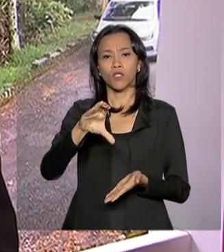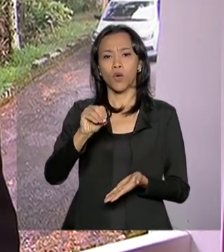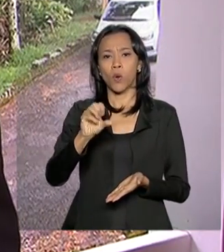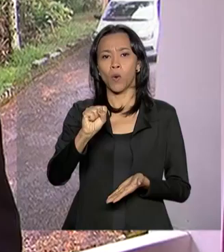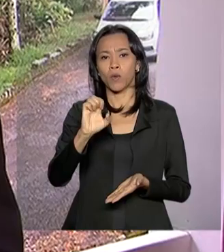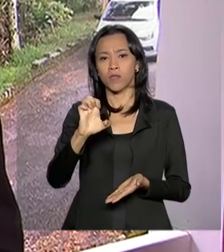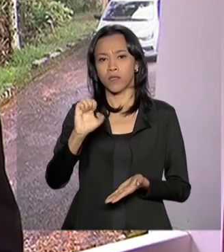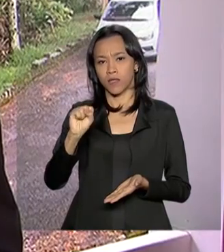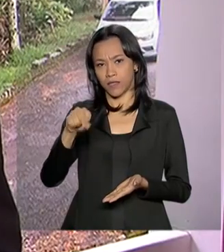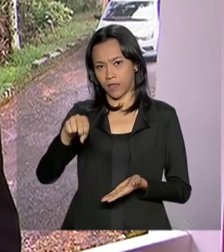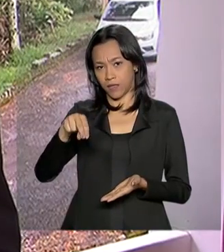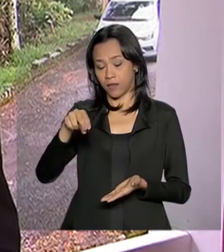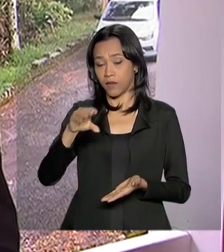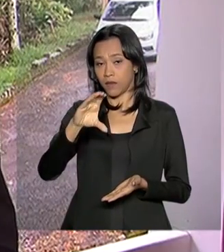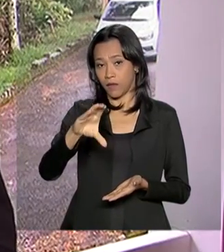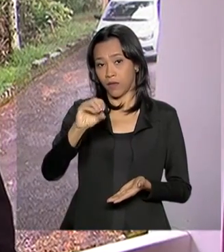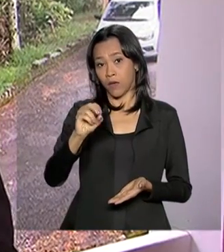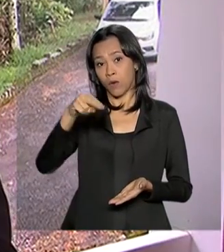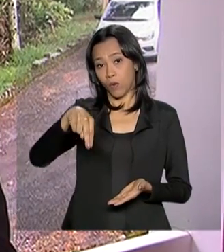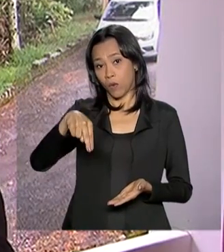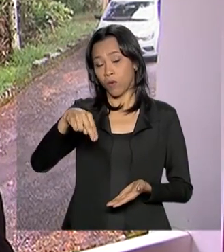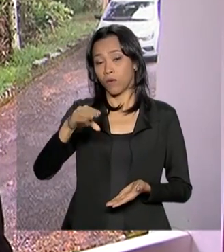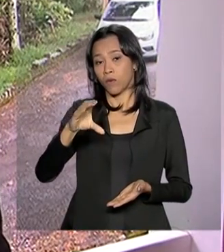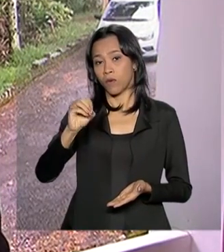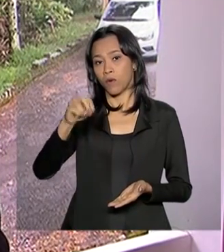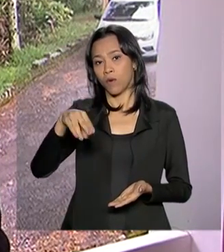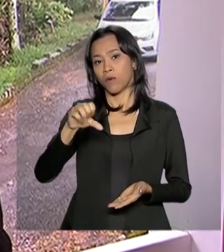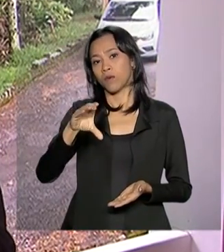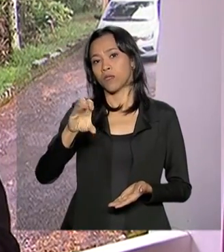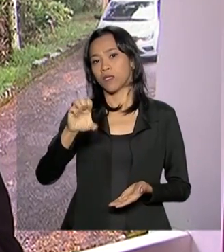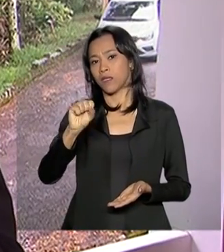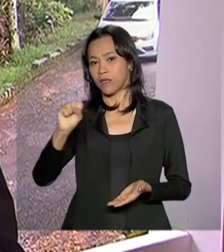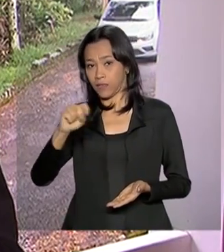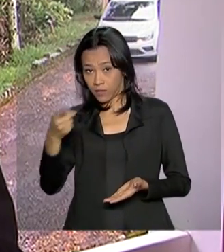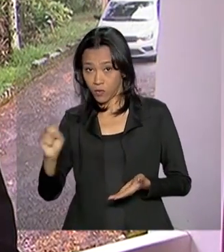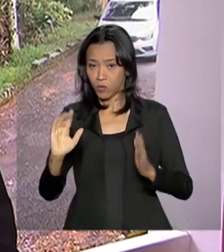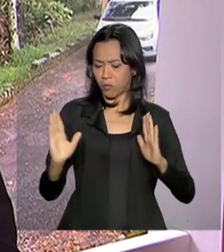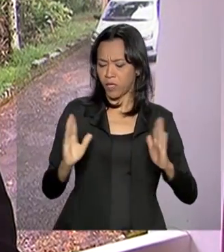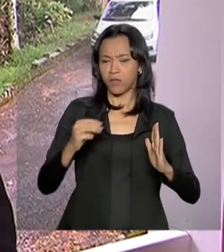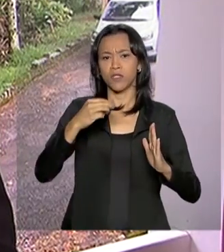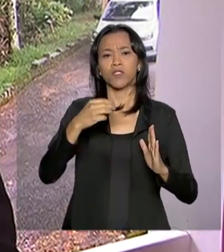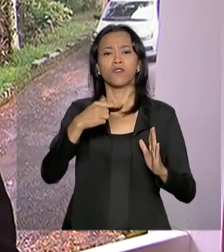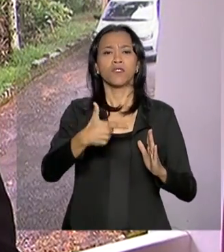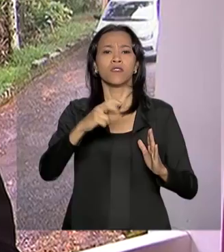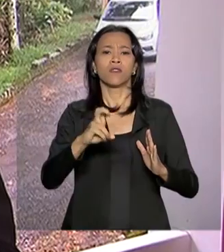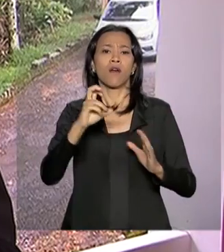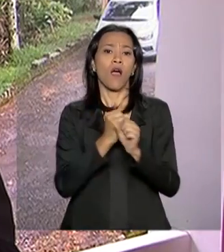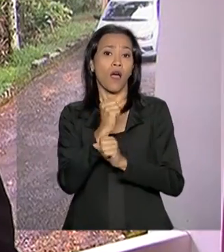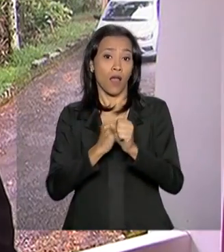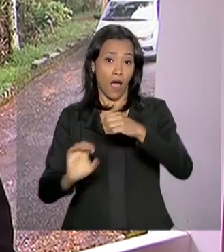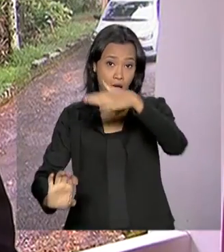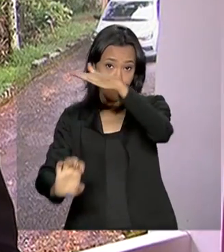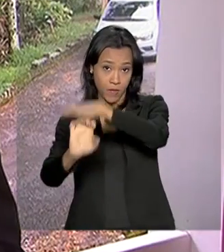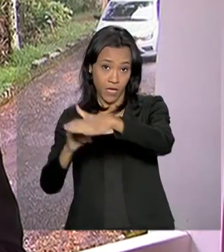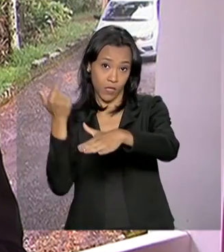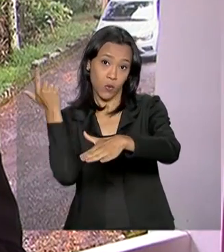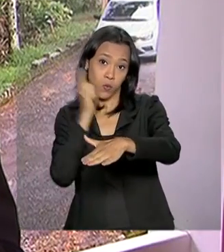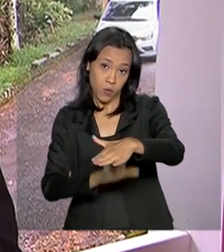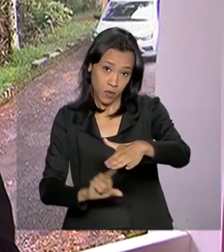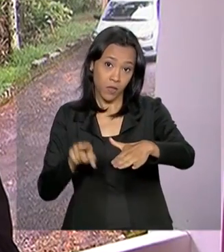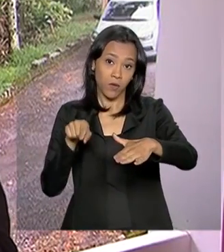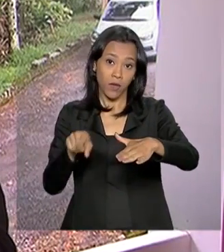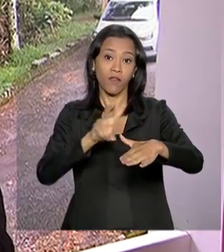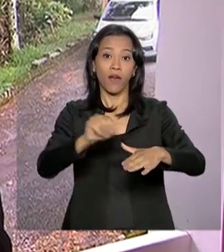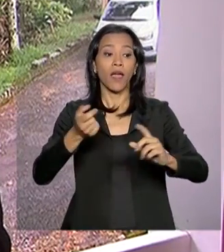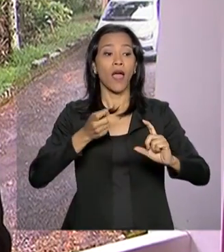Parque Nacional. É um contrato que tem a duração de 25 anos. A empresa que venceu essa licitação, a concorrência para